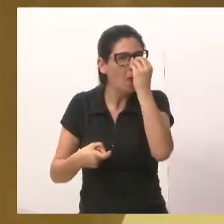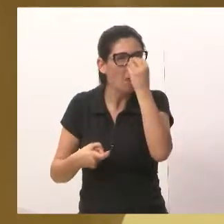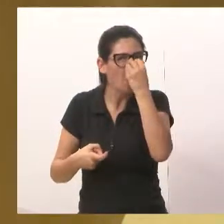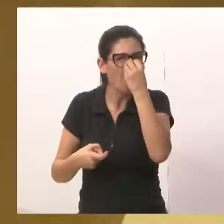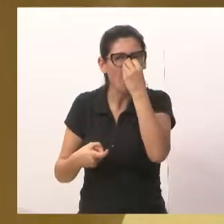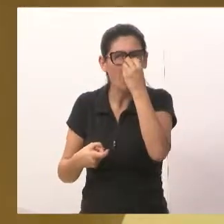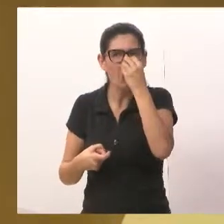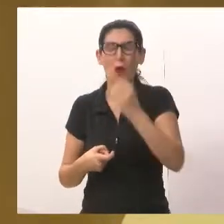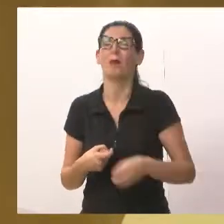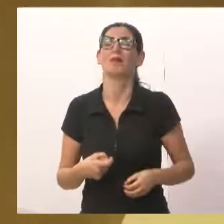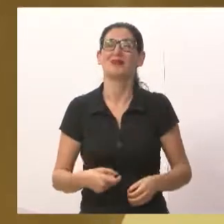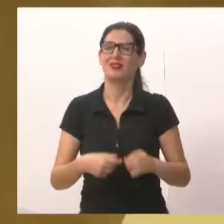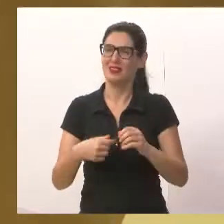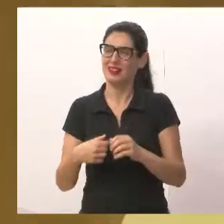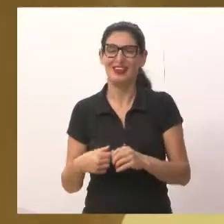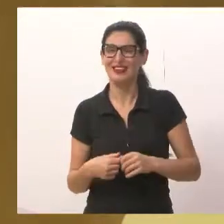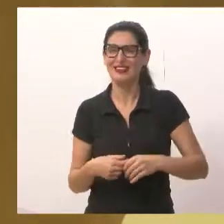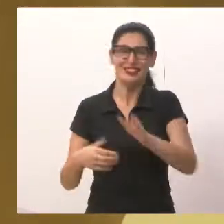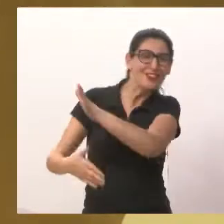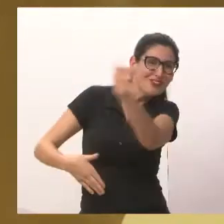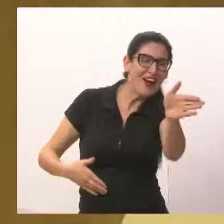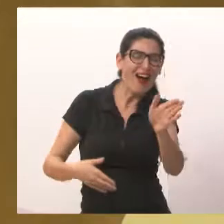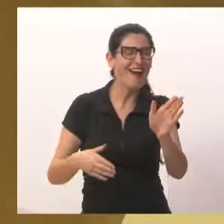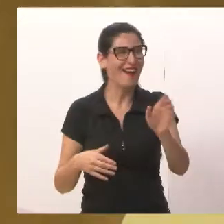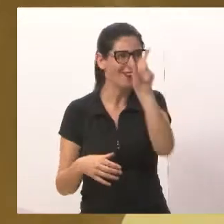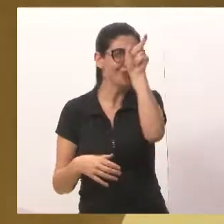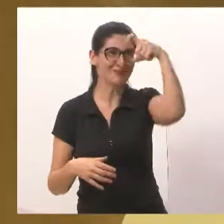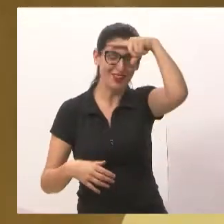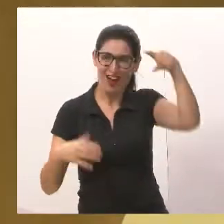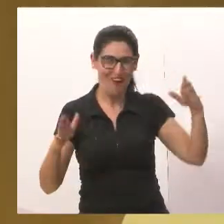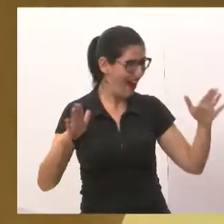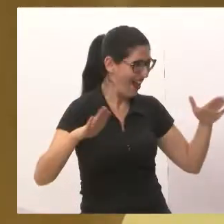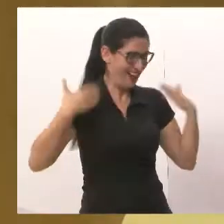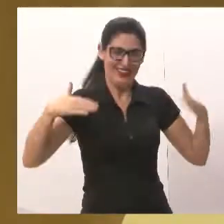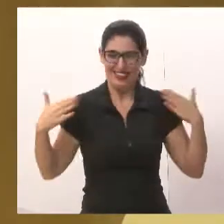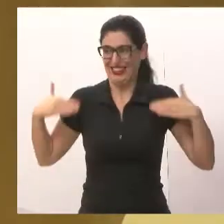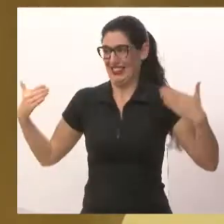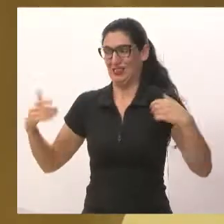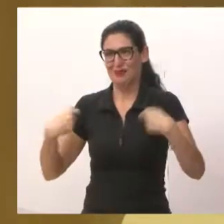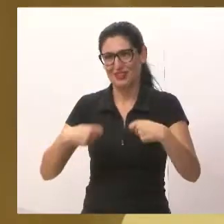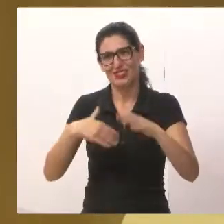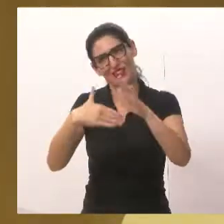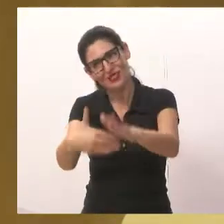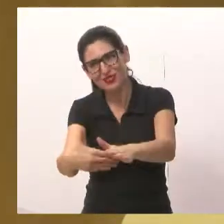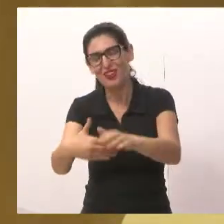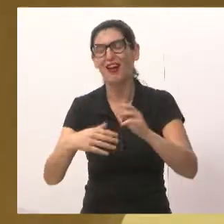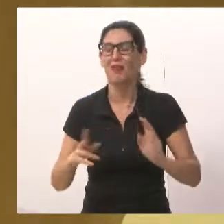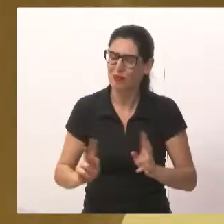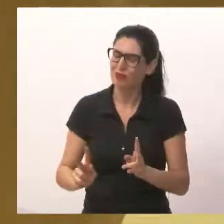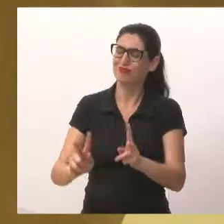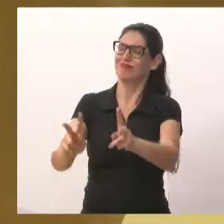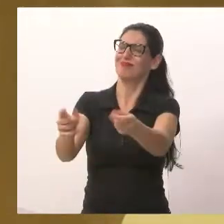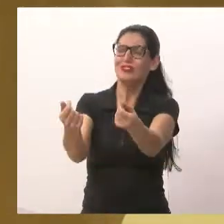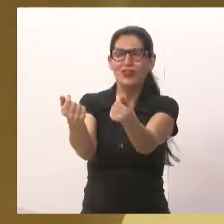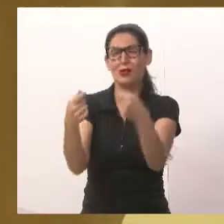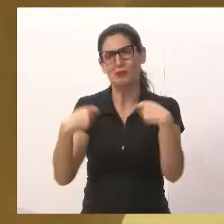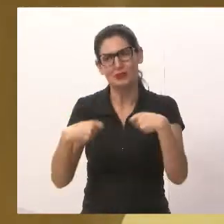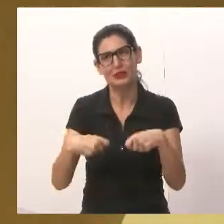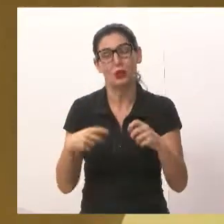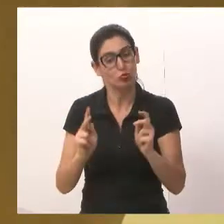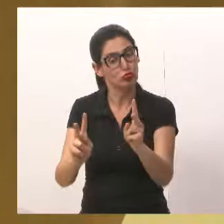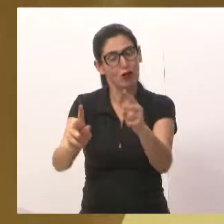a sede, porque hoje é aluguel, para continuar o belíssimo trabalho de acolher aquelas pessoas